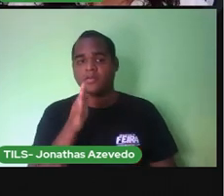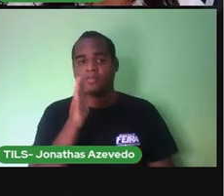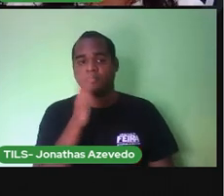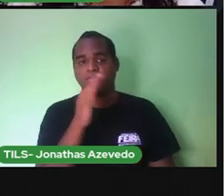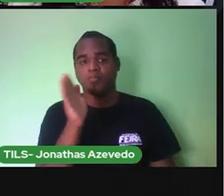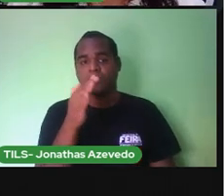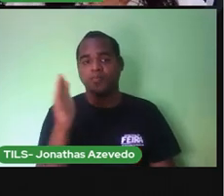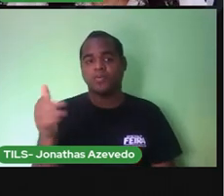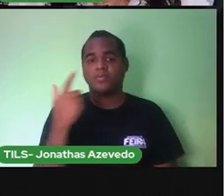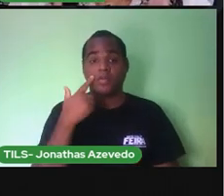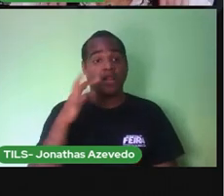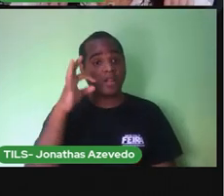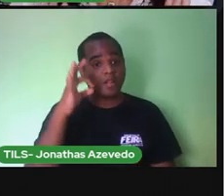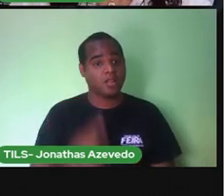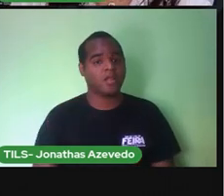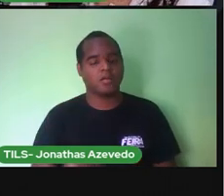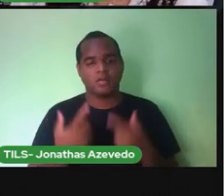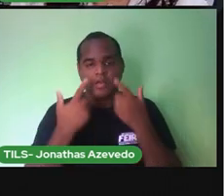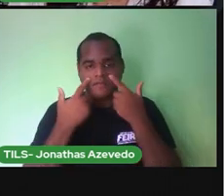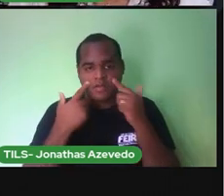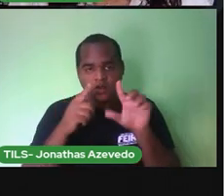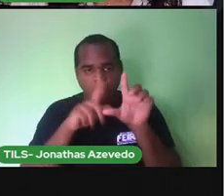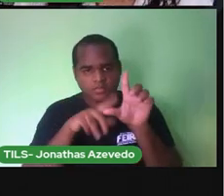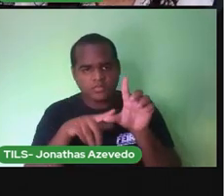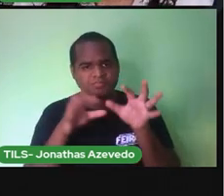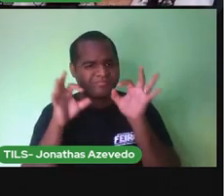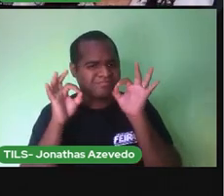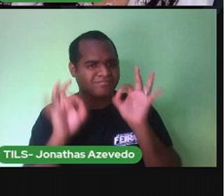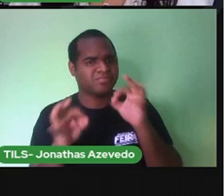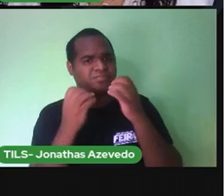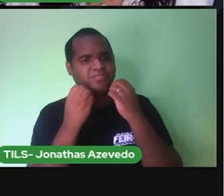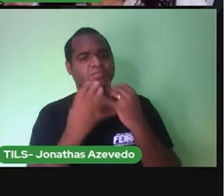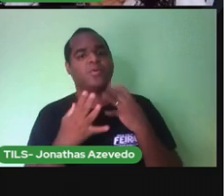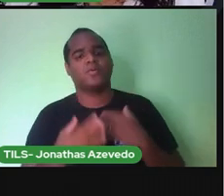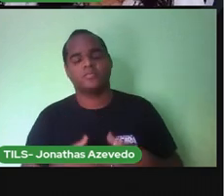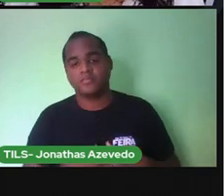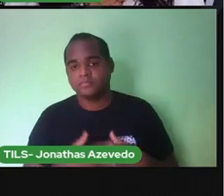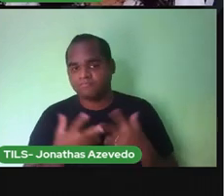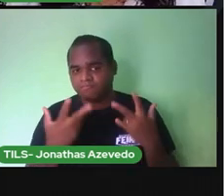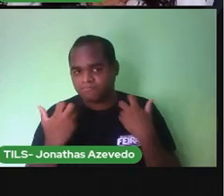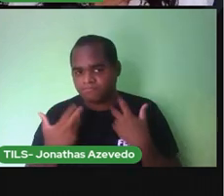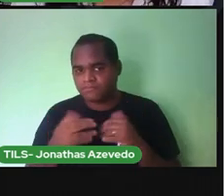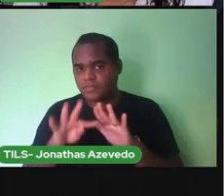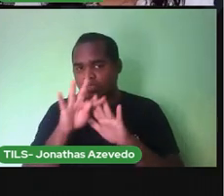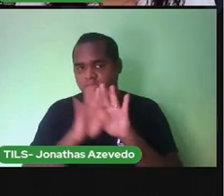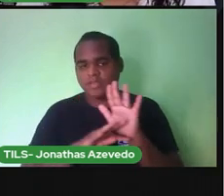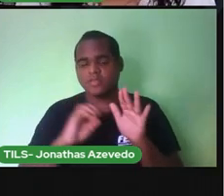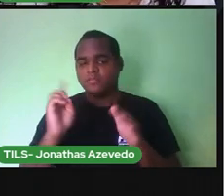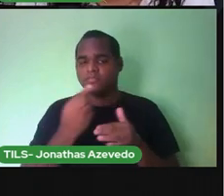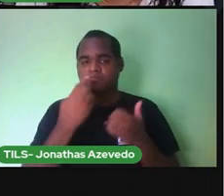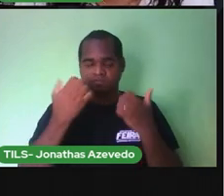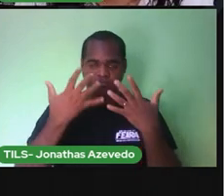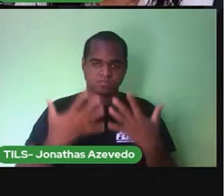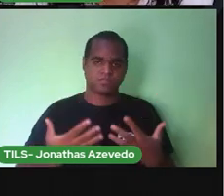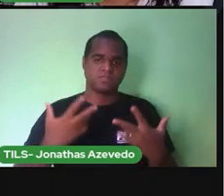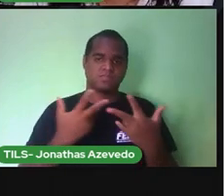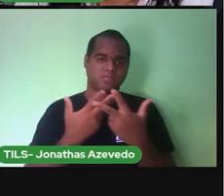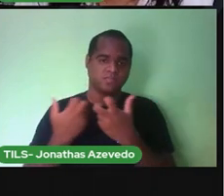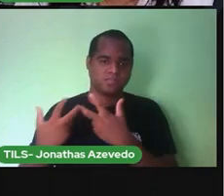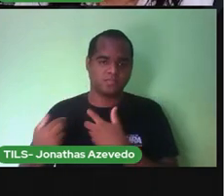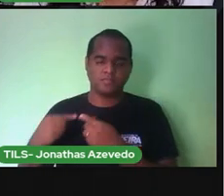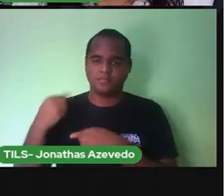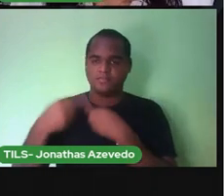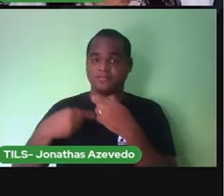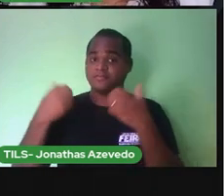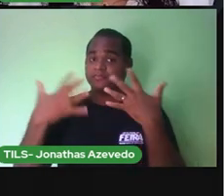Legível Quando você olha Você já identifica Logo Quando o texto É conhecido Você reconhece O